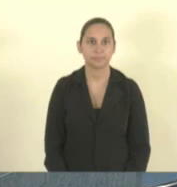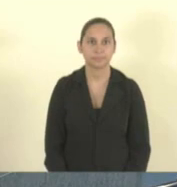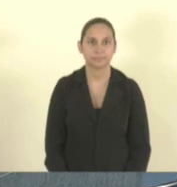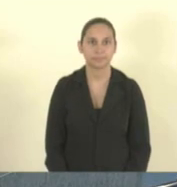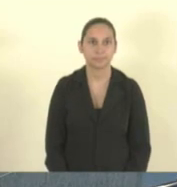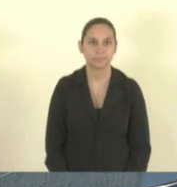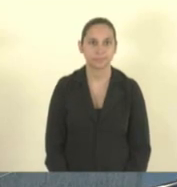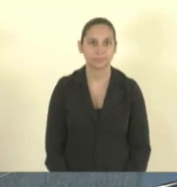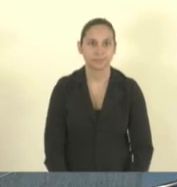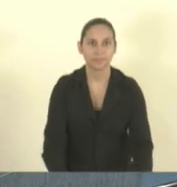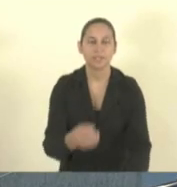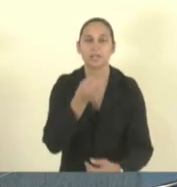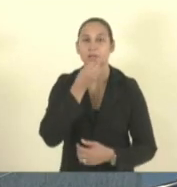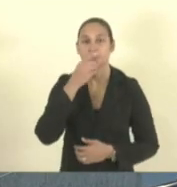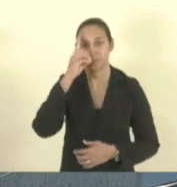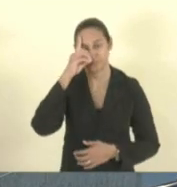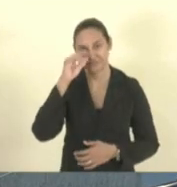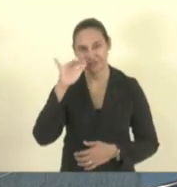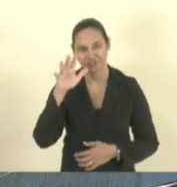bom dia